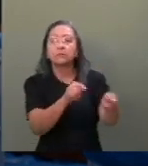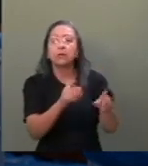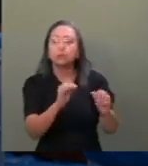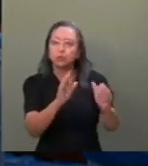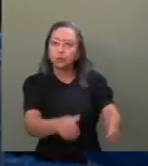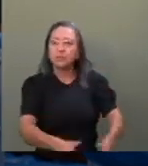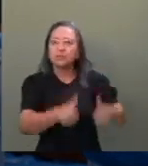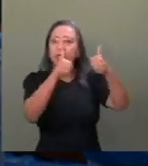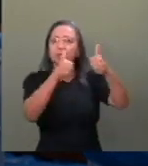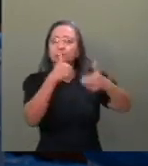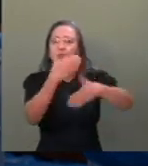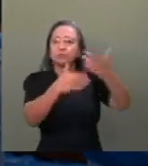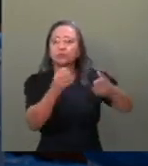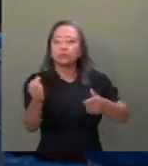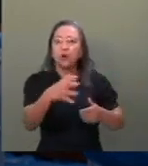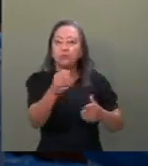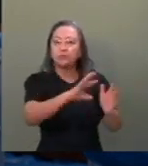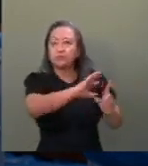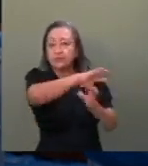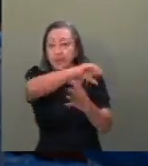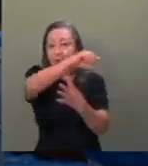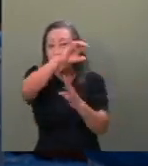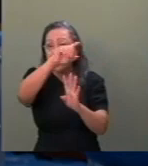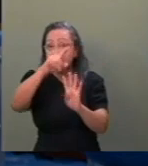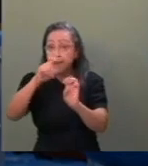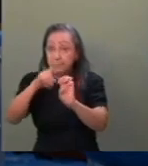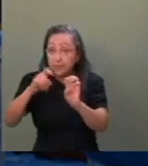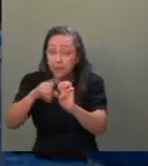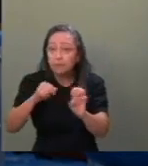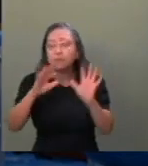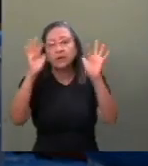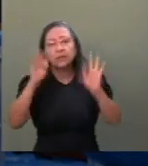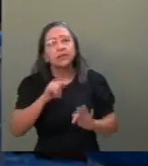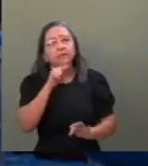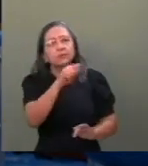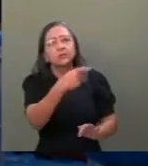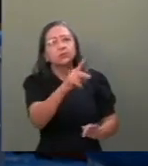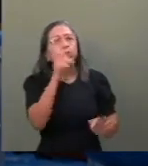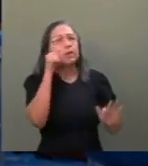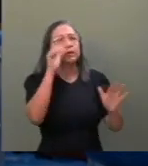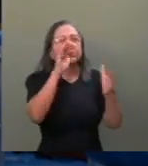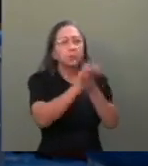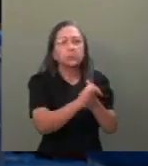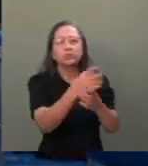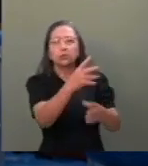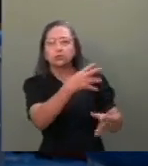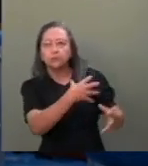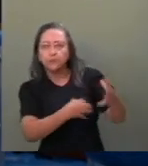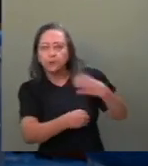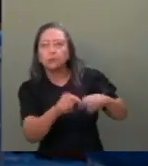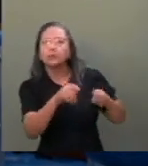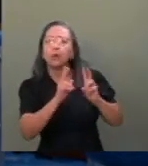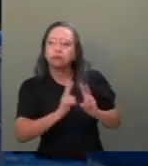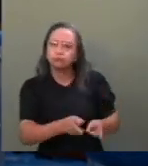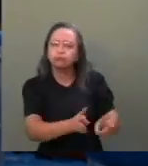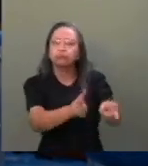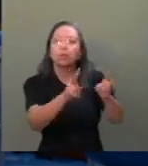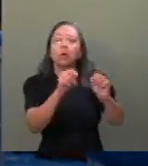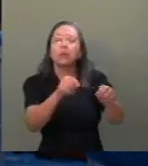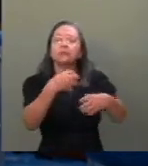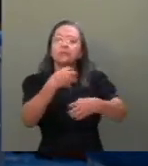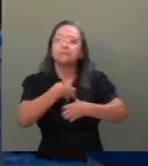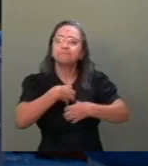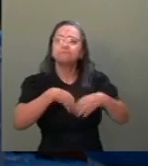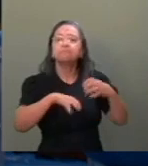sucesso nos seus novos empreendimentos, felicidade a você e a sua esposa e a seus filhos, e que vocês continuam com esse